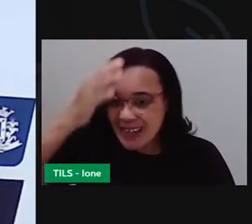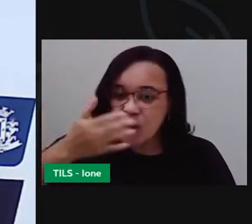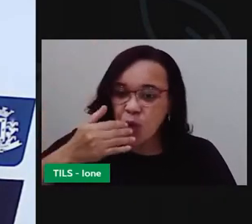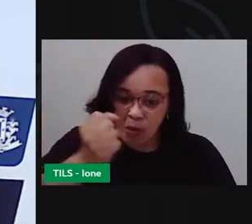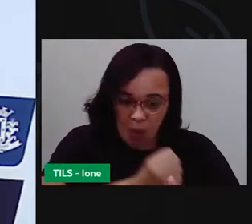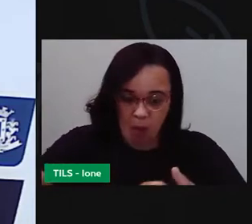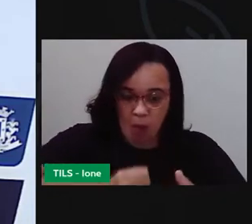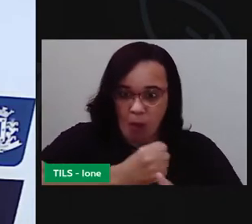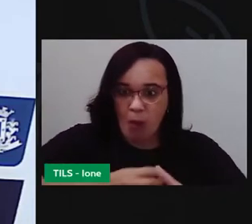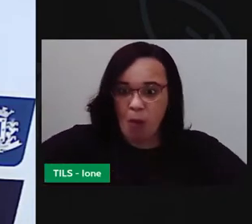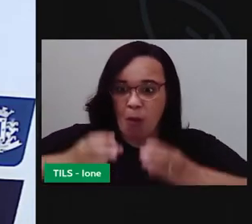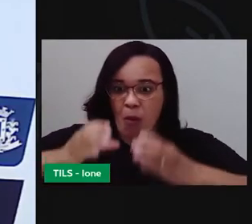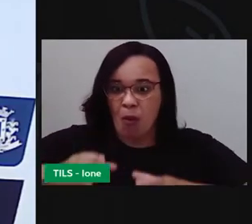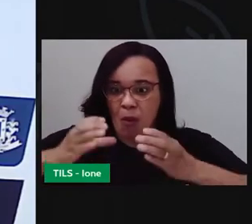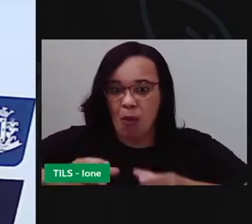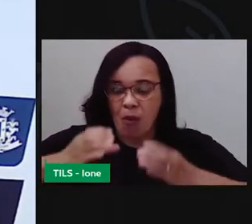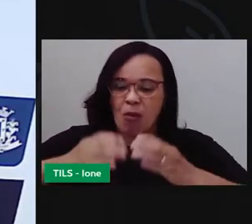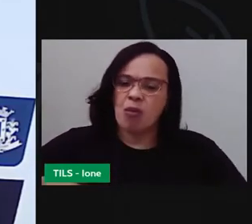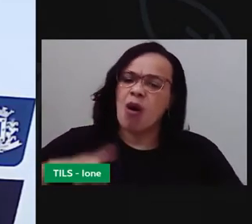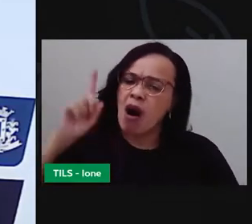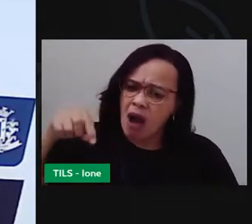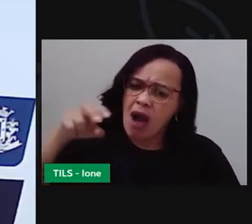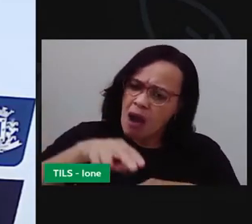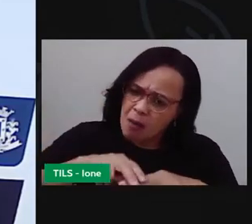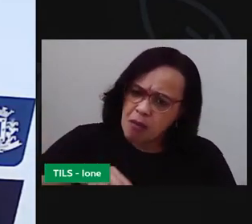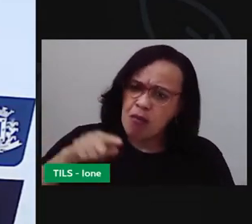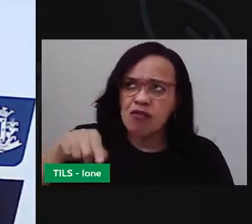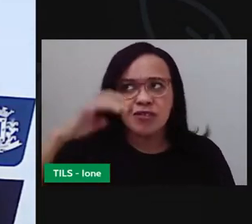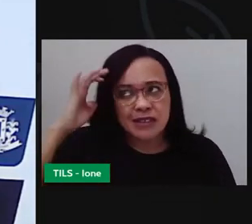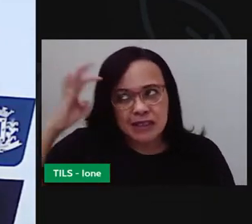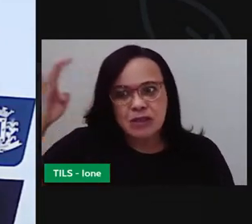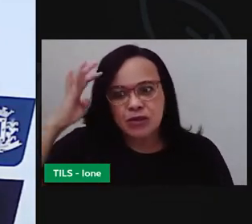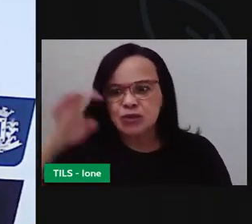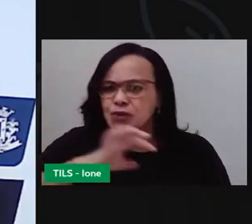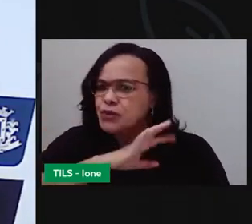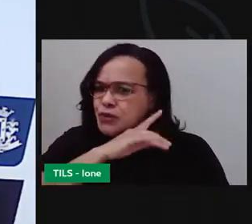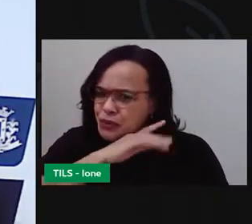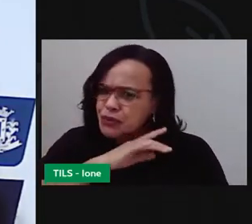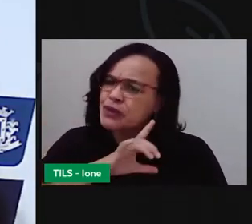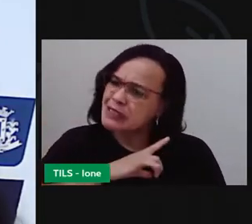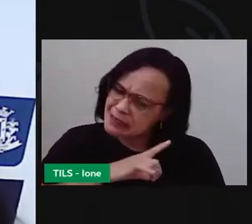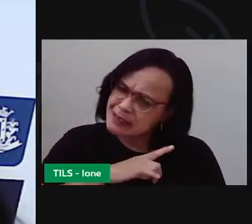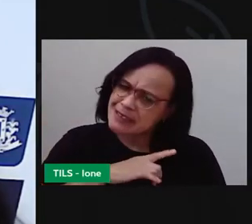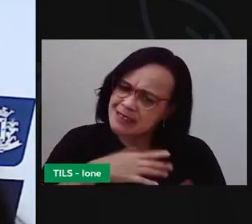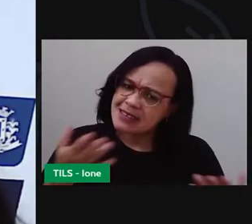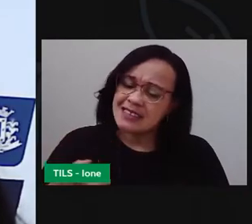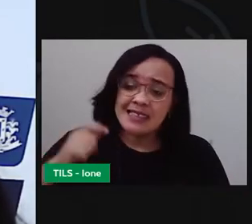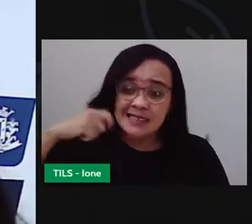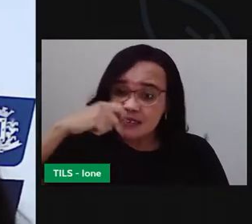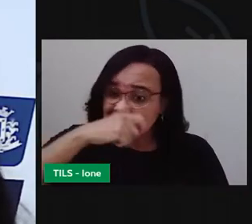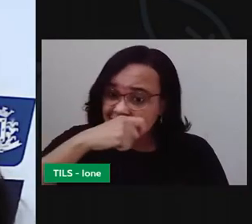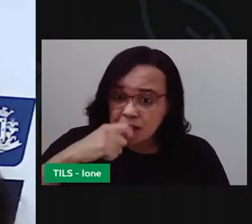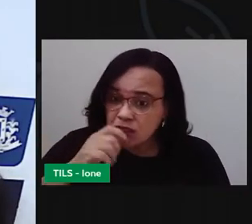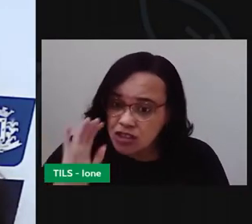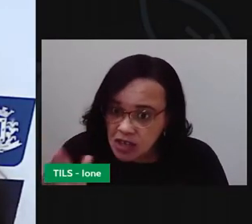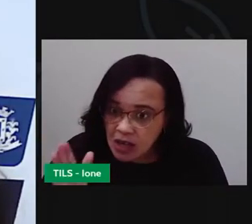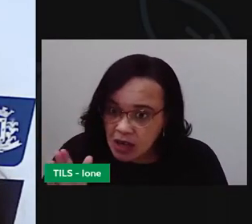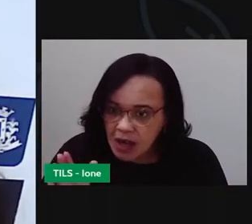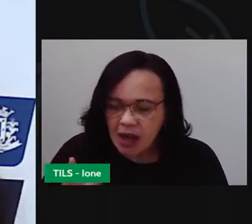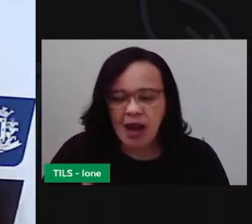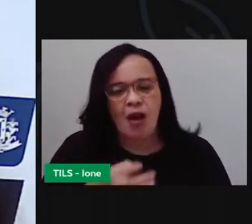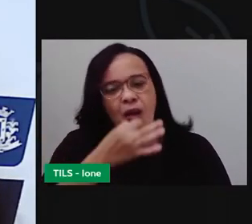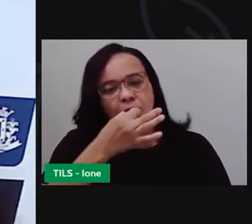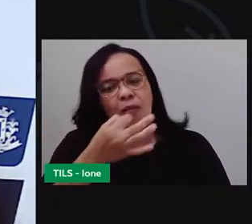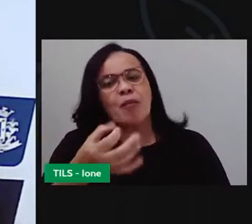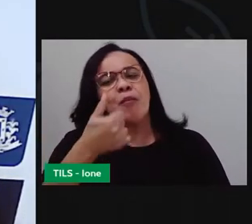Foi por isso que você está sendo pesadelo. Já ficou bom os dentes? Ótimo.